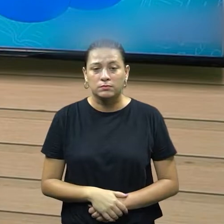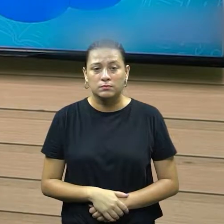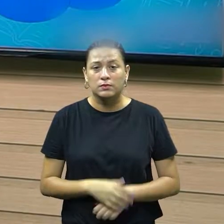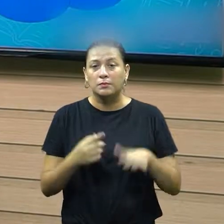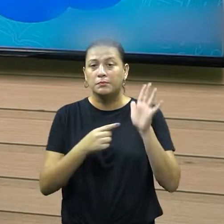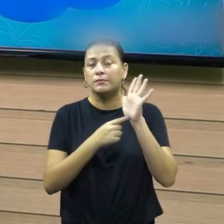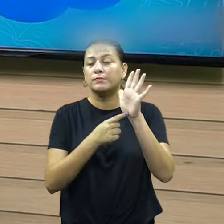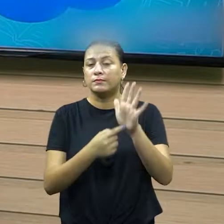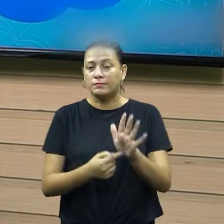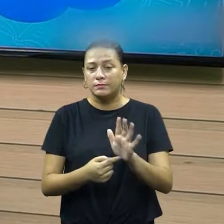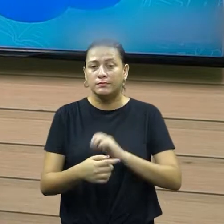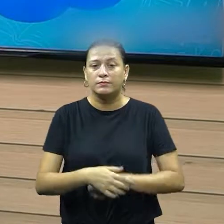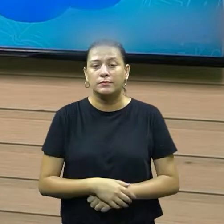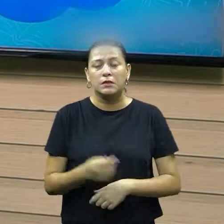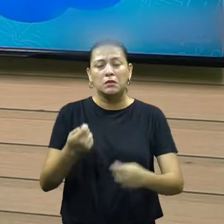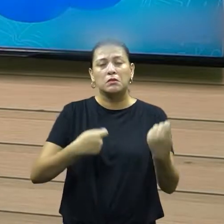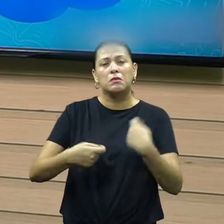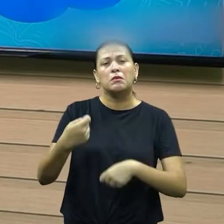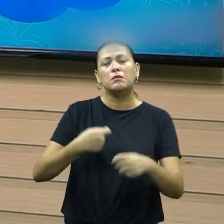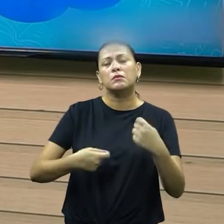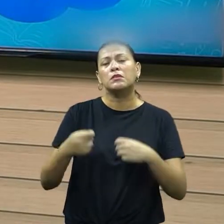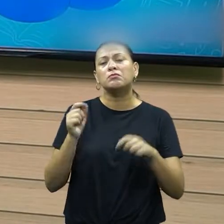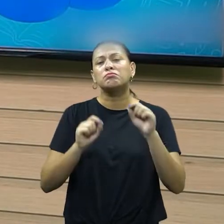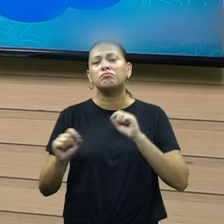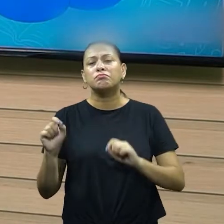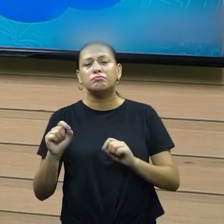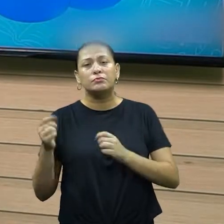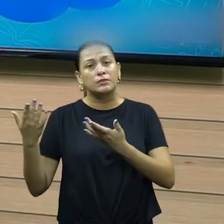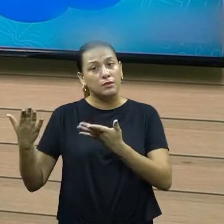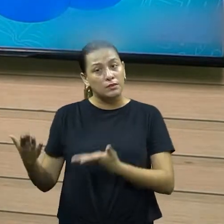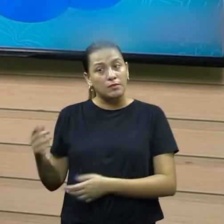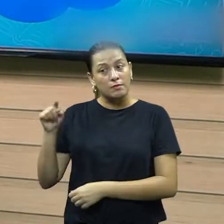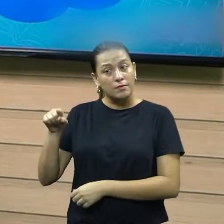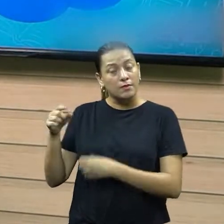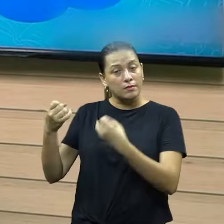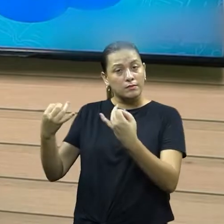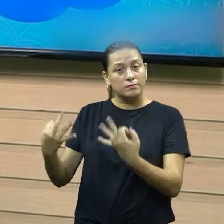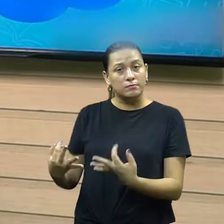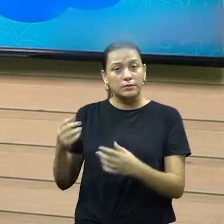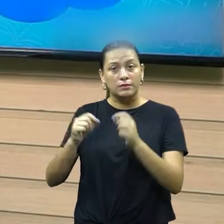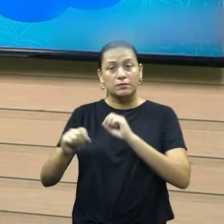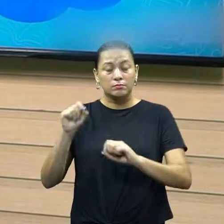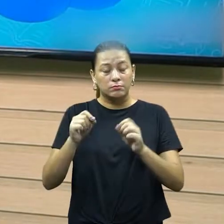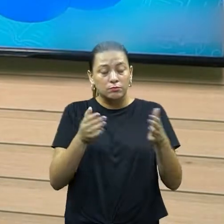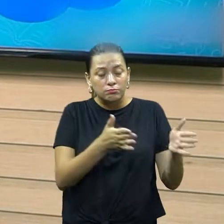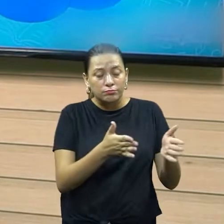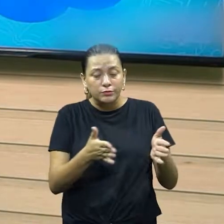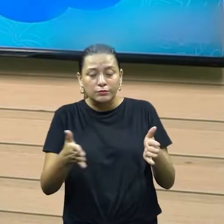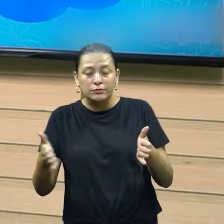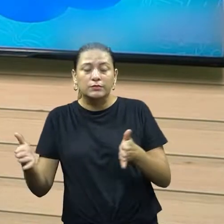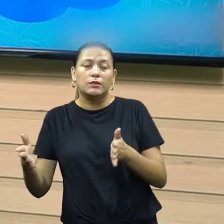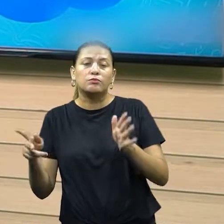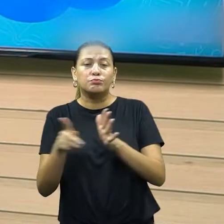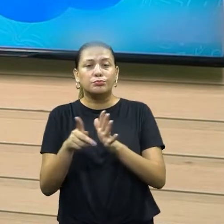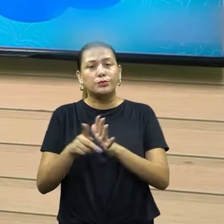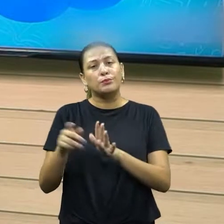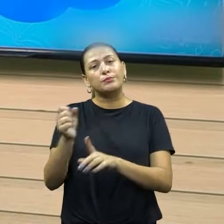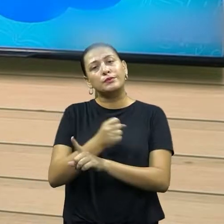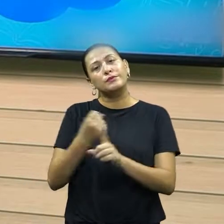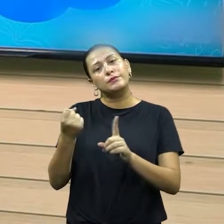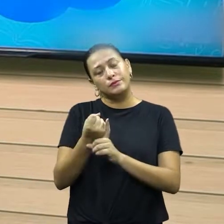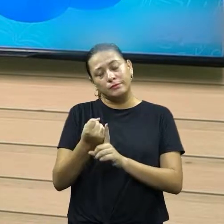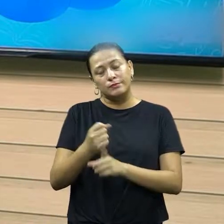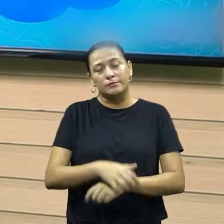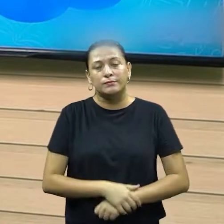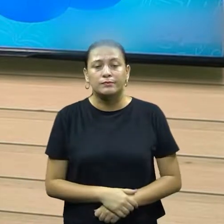De que se trata a negociação. Então, para ele, deixa bem claro que negociação, ele é um processo social. Então, social vem